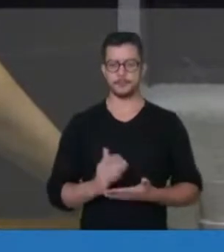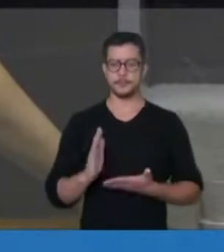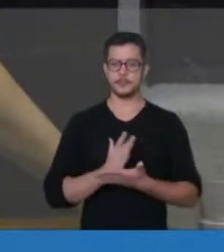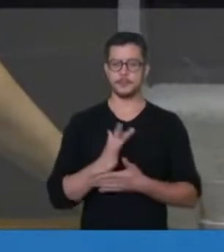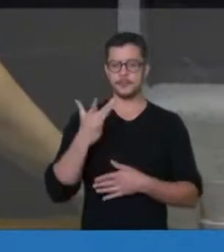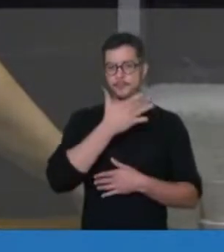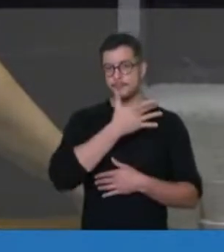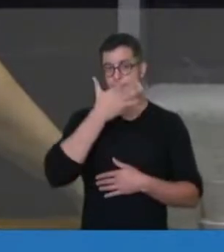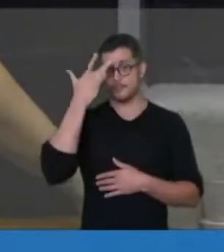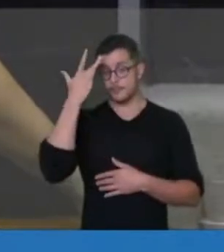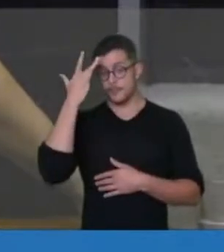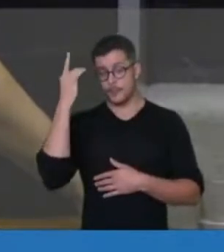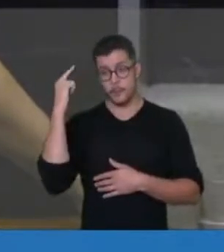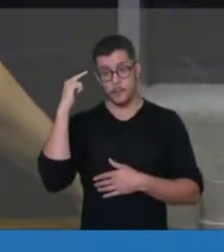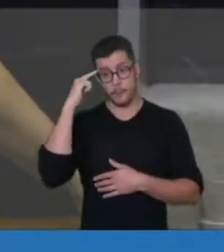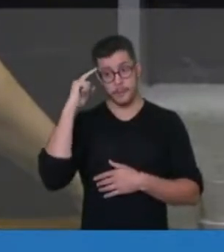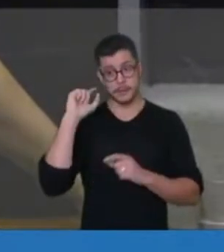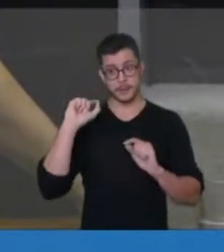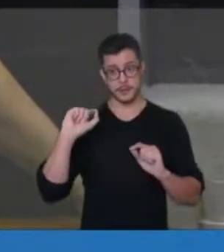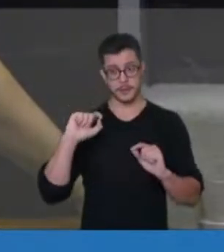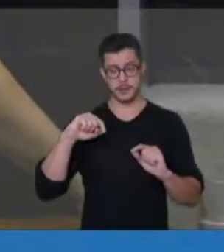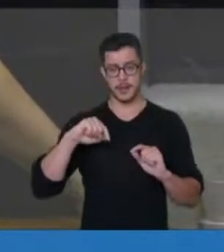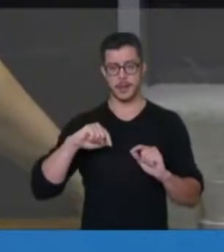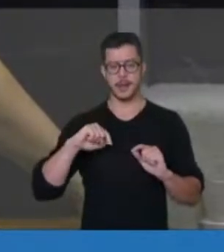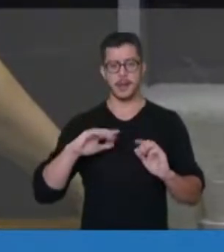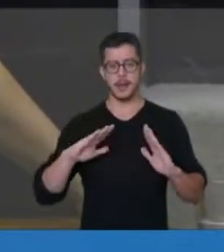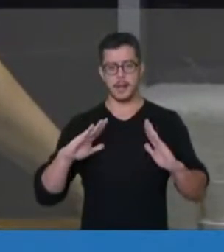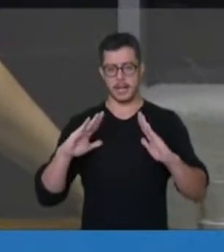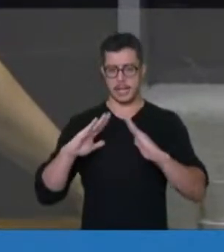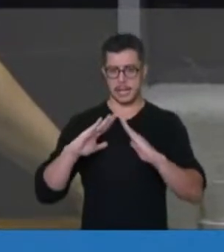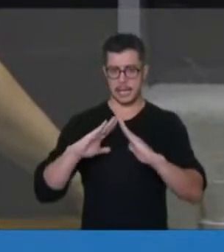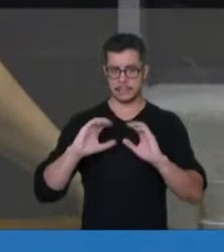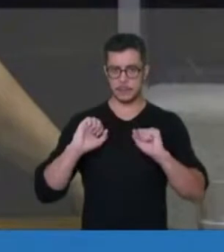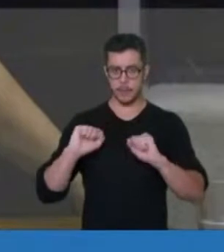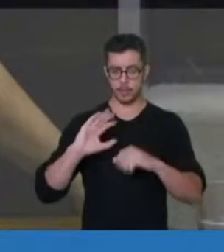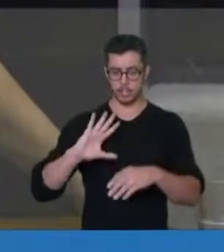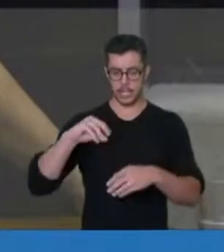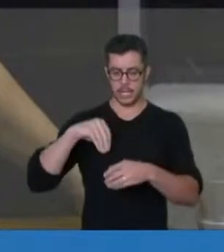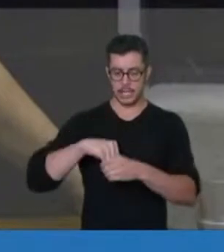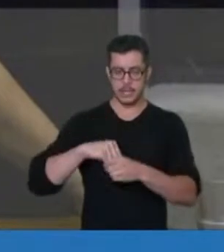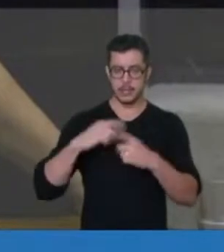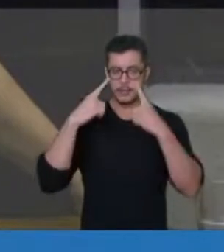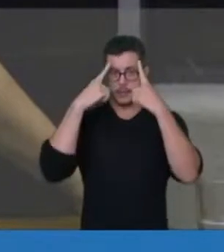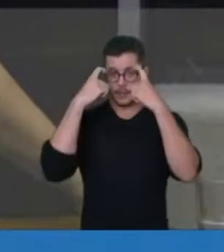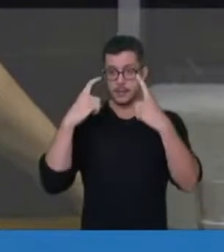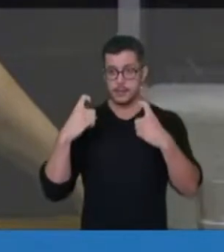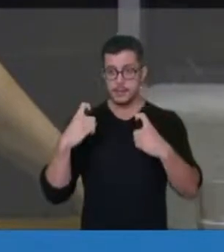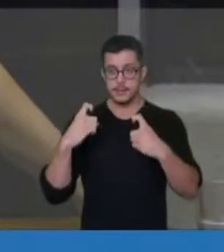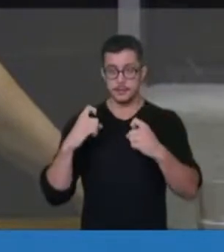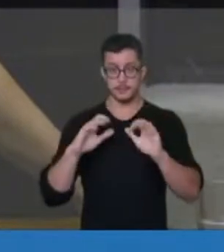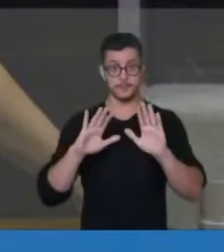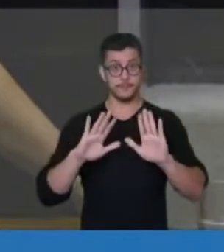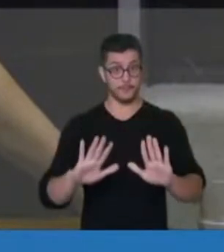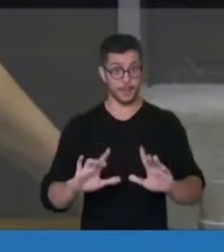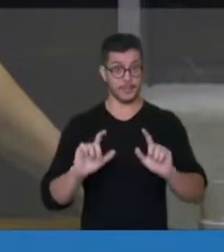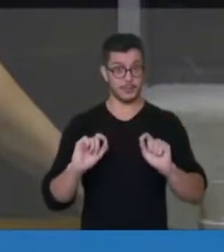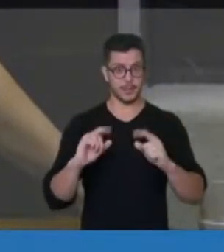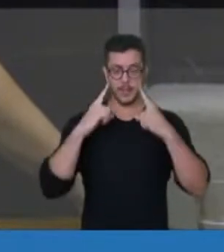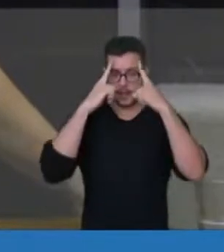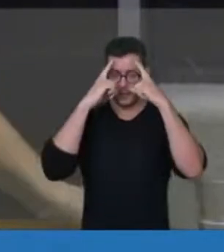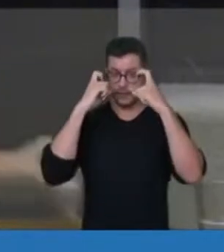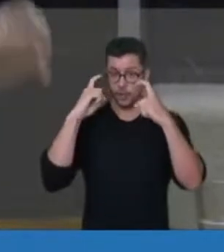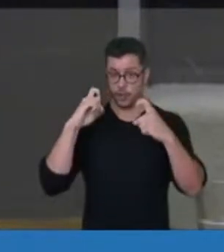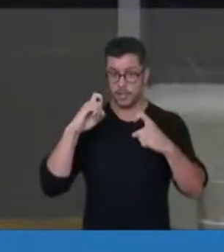da casa, eles guardam a violência, mas a violência doméstica, ela anda, ela anda.